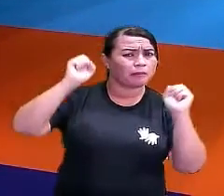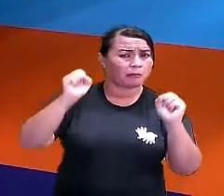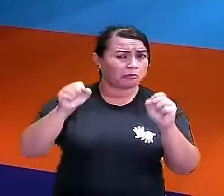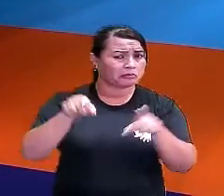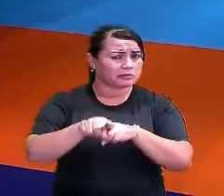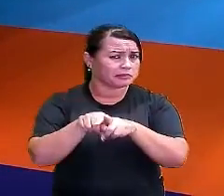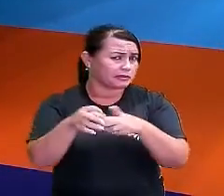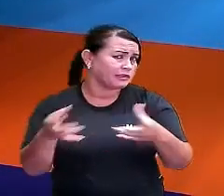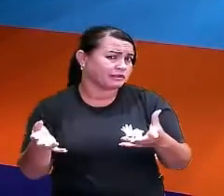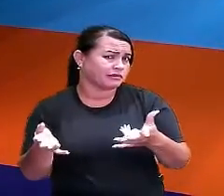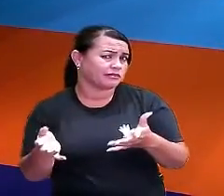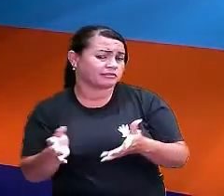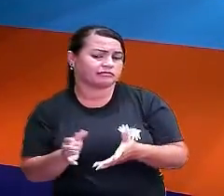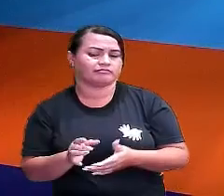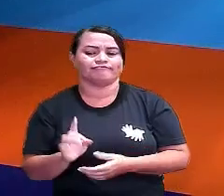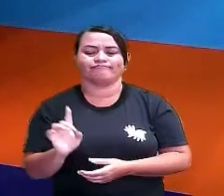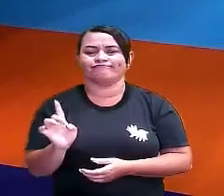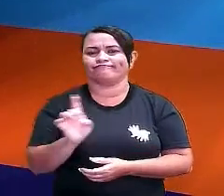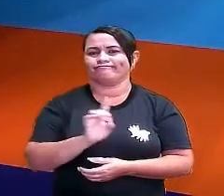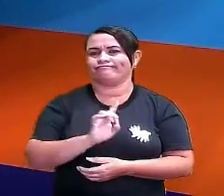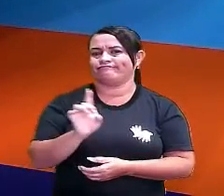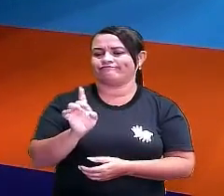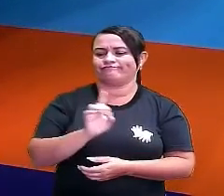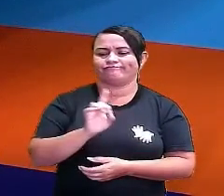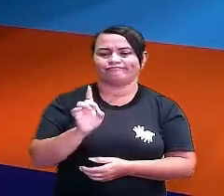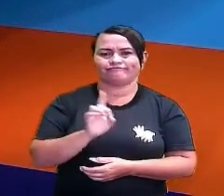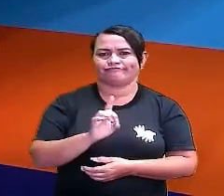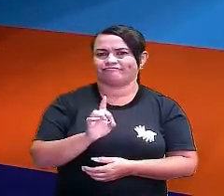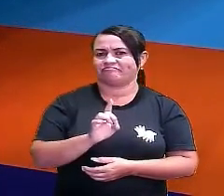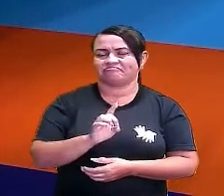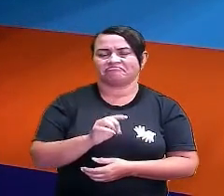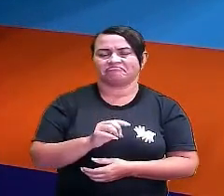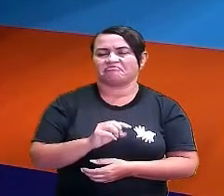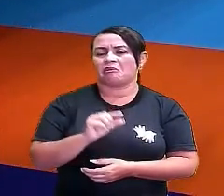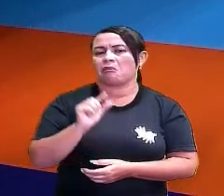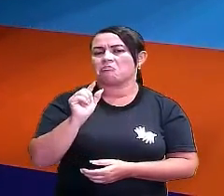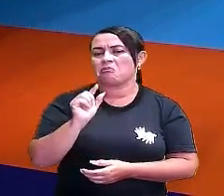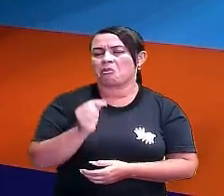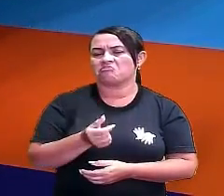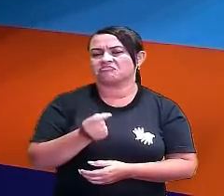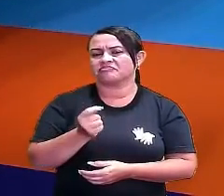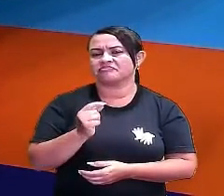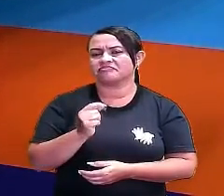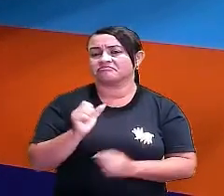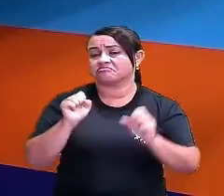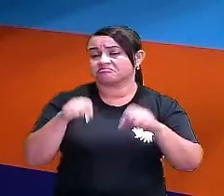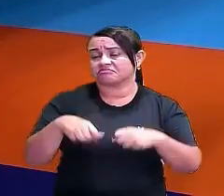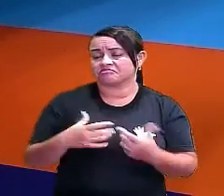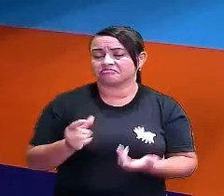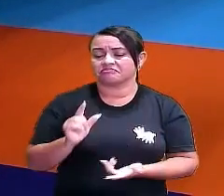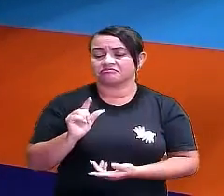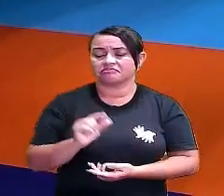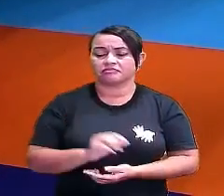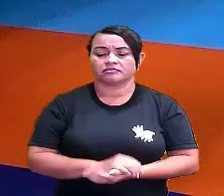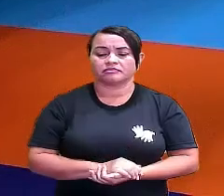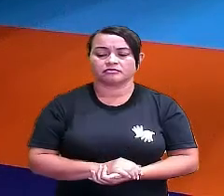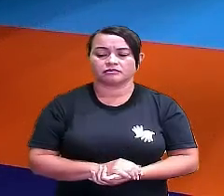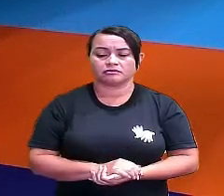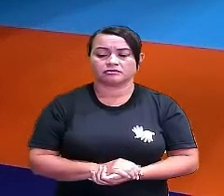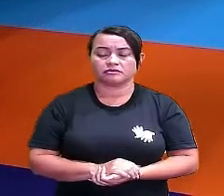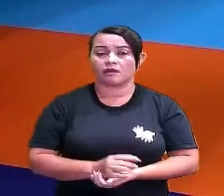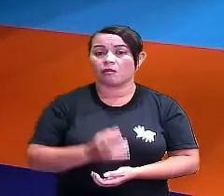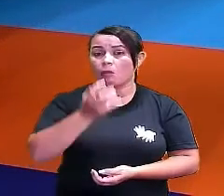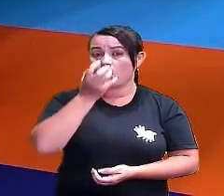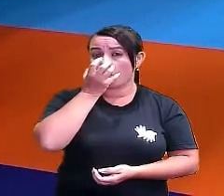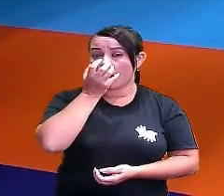fazendo sol? Não, né? É improvável, tem poucas possibilidades. Ser mordido por um